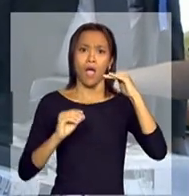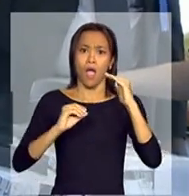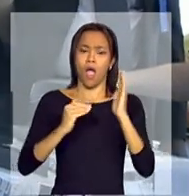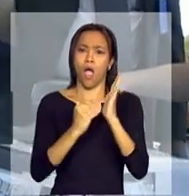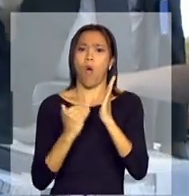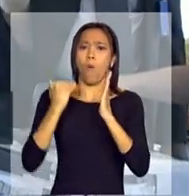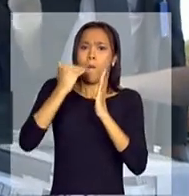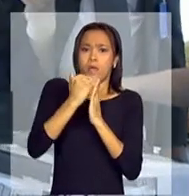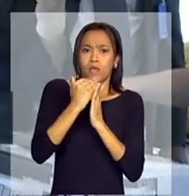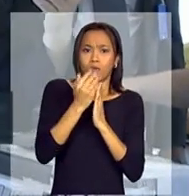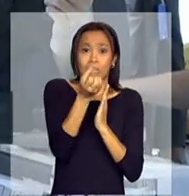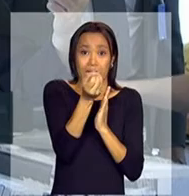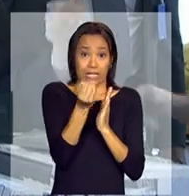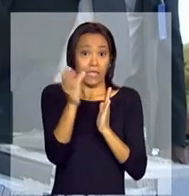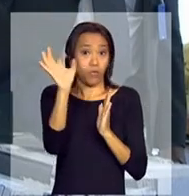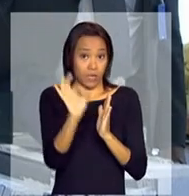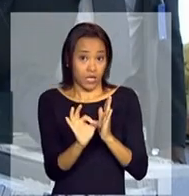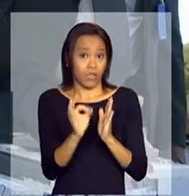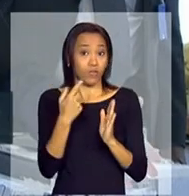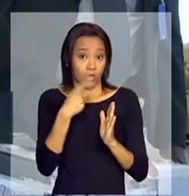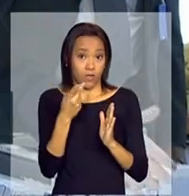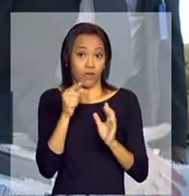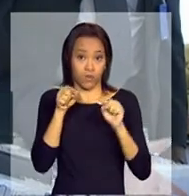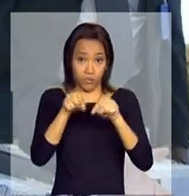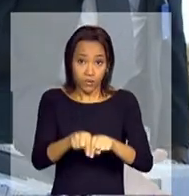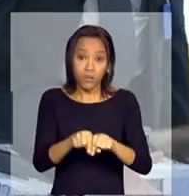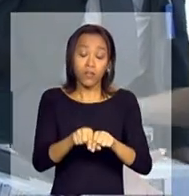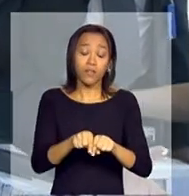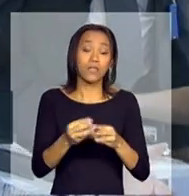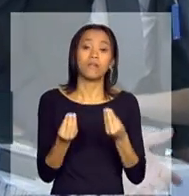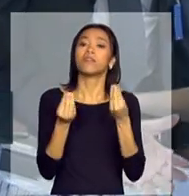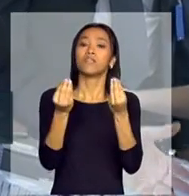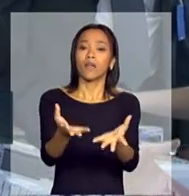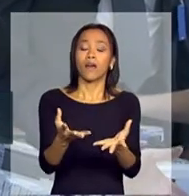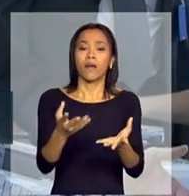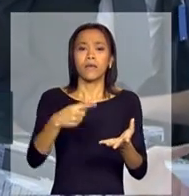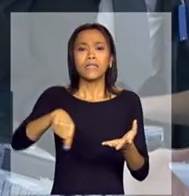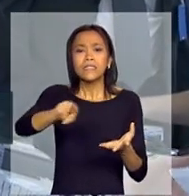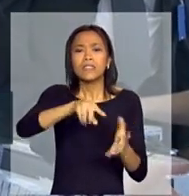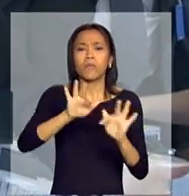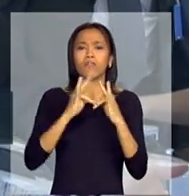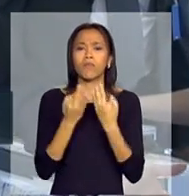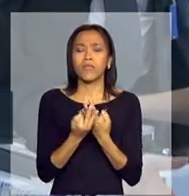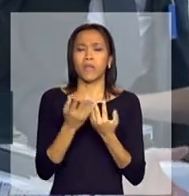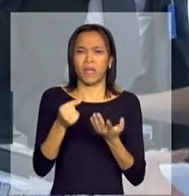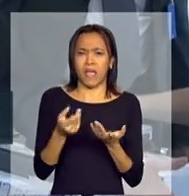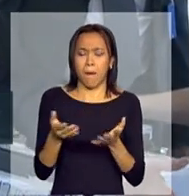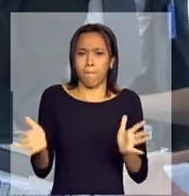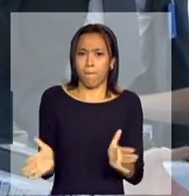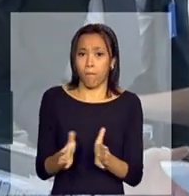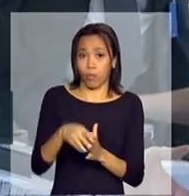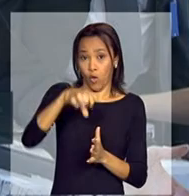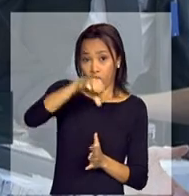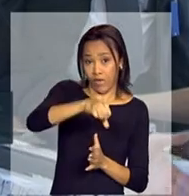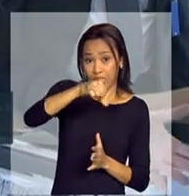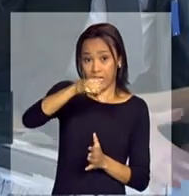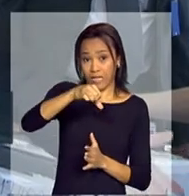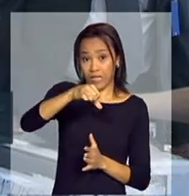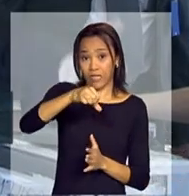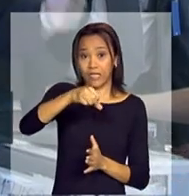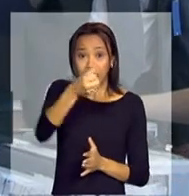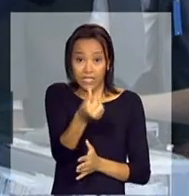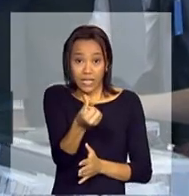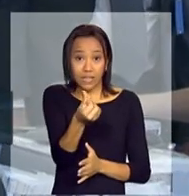que nós demos no Bolsa Família, para as famílias, isso significou sair de uma média de R$ 96,00